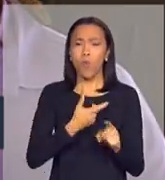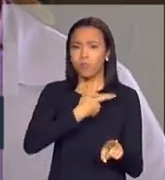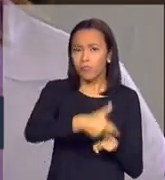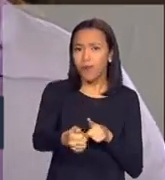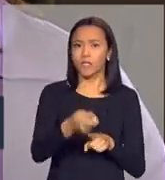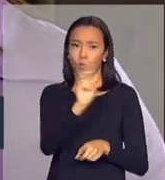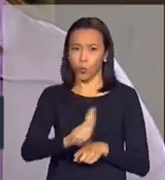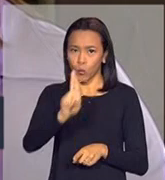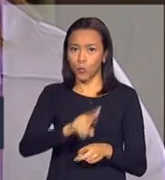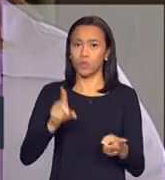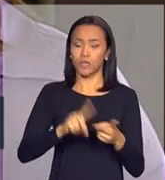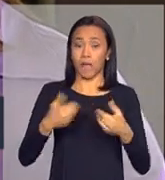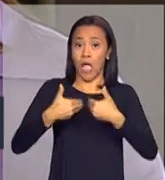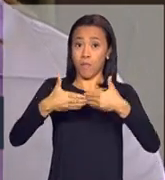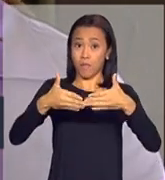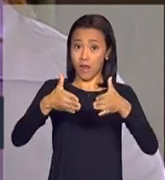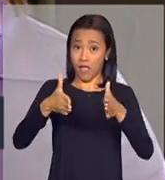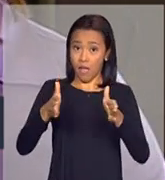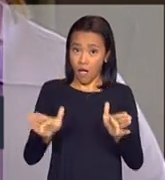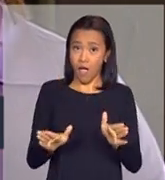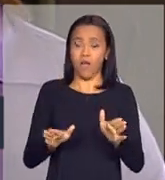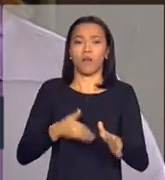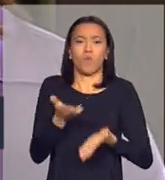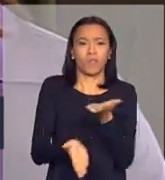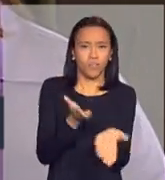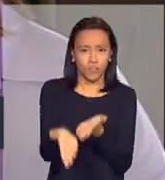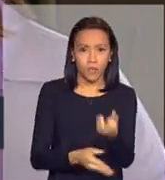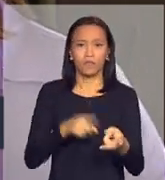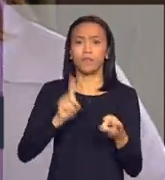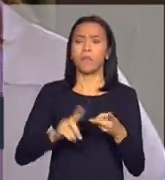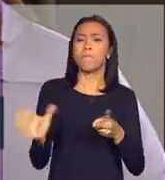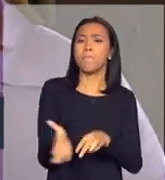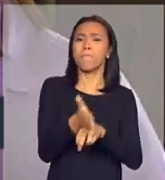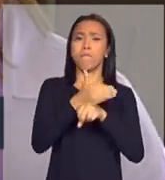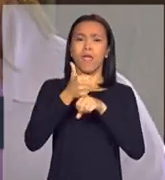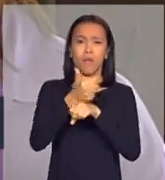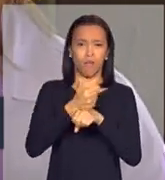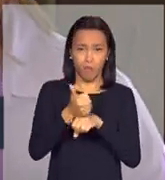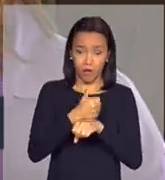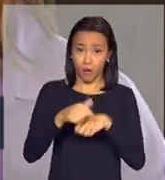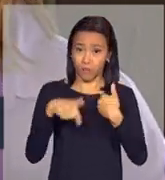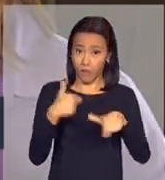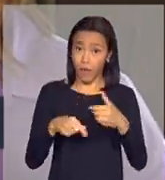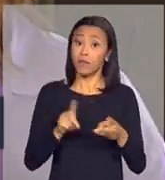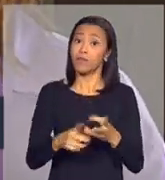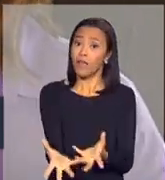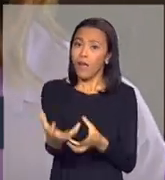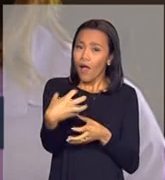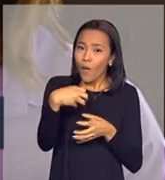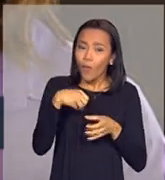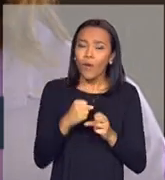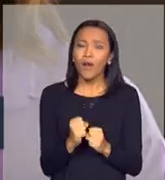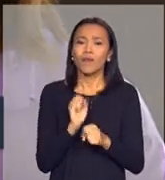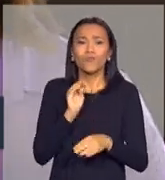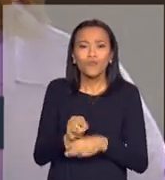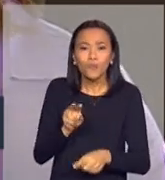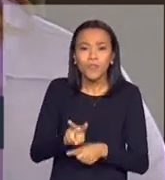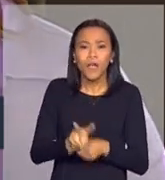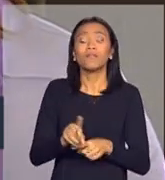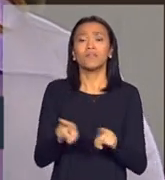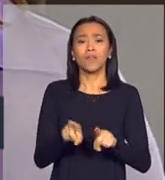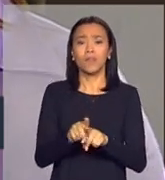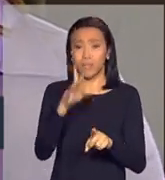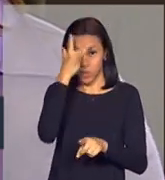droga, ampliar as atividades de prevenção, melhorar os serviços de atendimento e acolhimento aos usuários e também aos